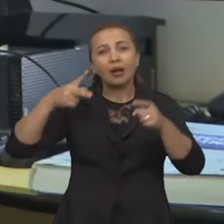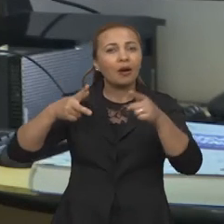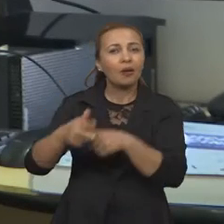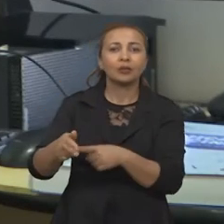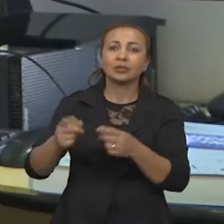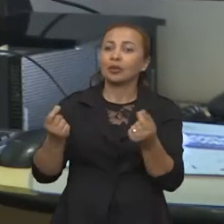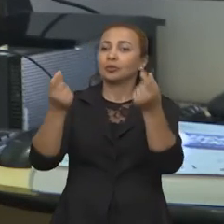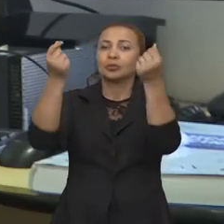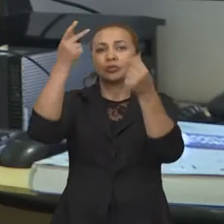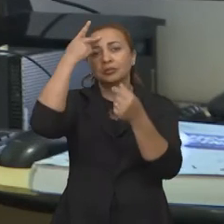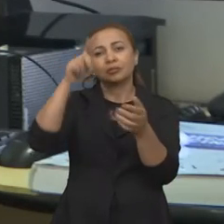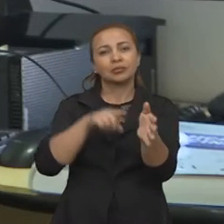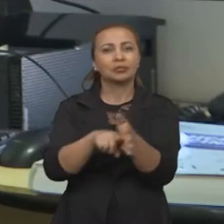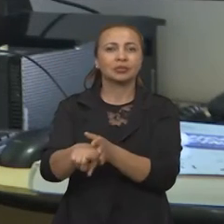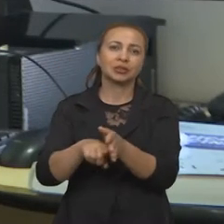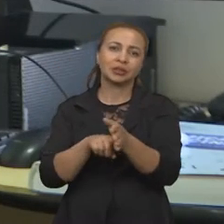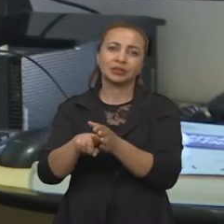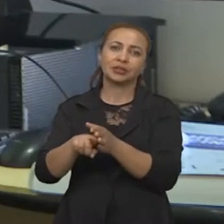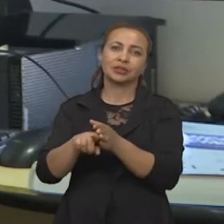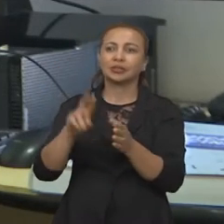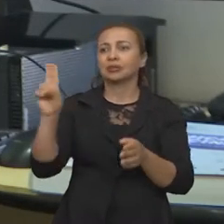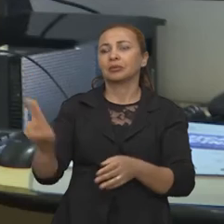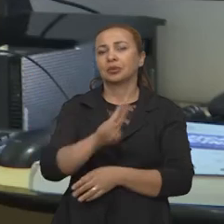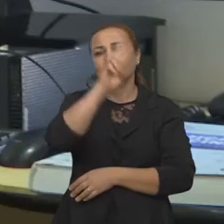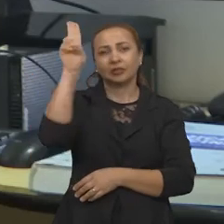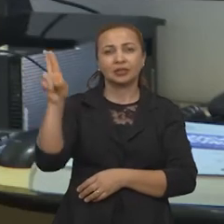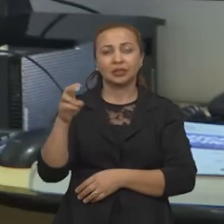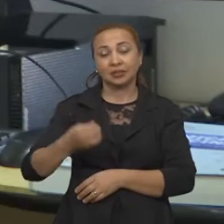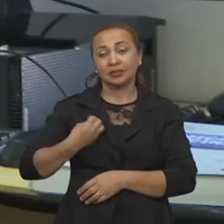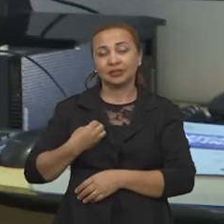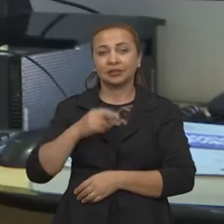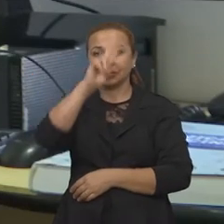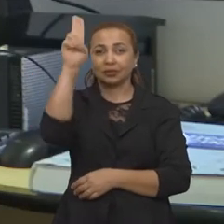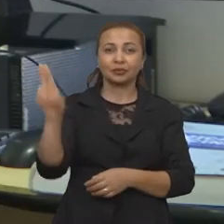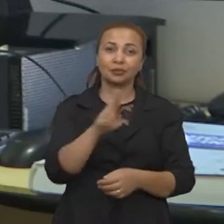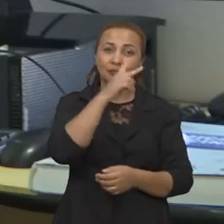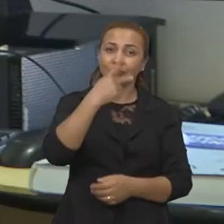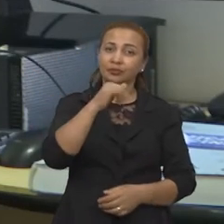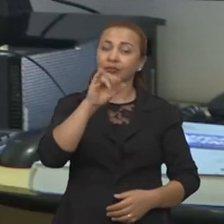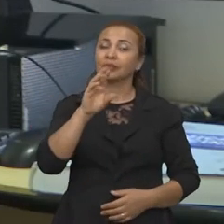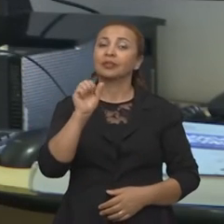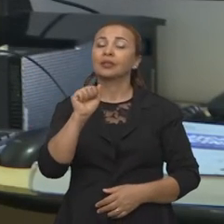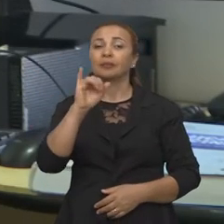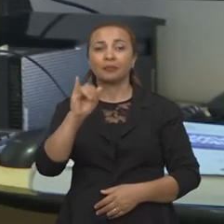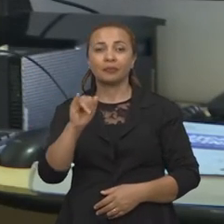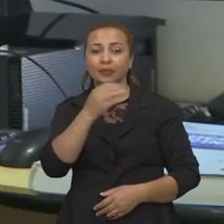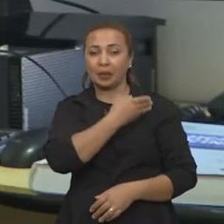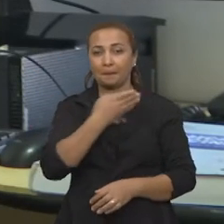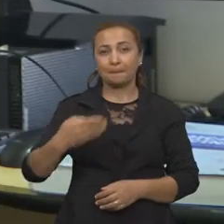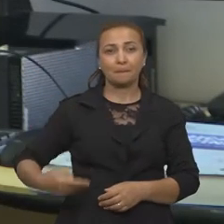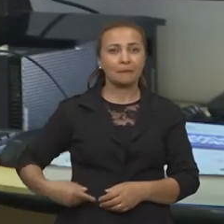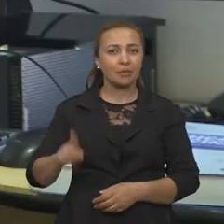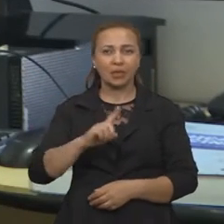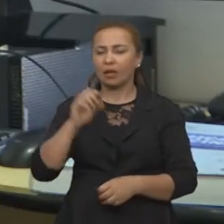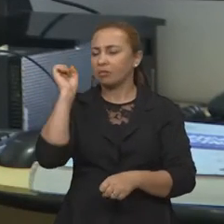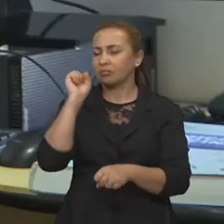E estar na Universidade do Piauí, uma Universidade Pública do Piauí, eu não esperava isso, né,